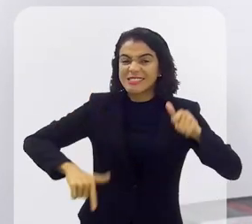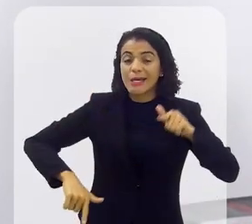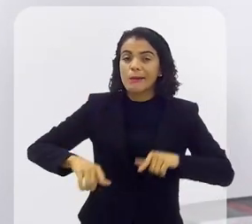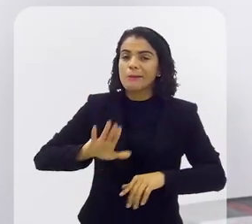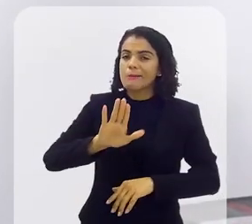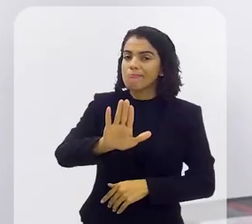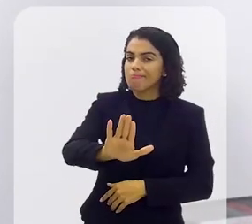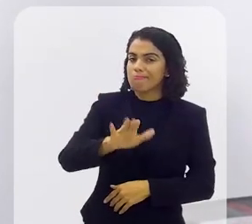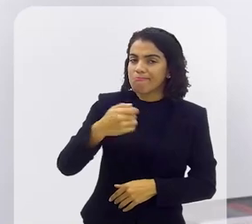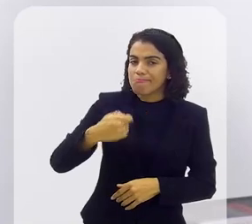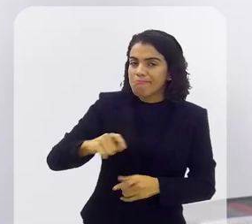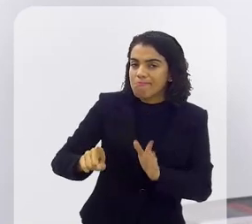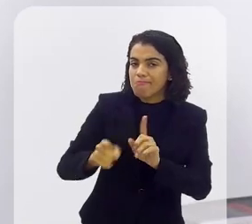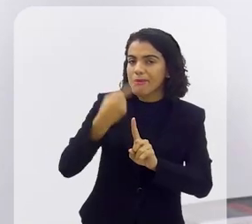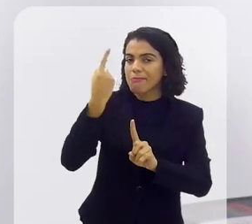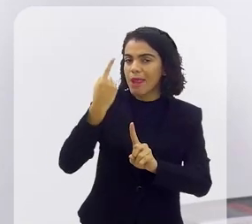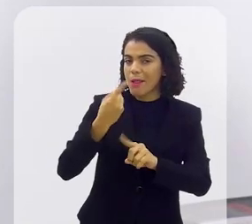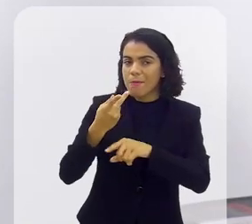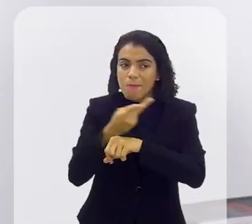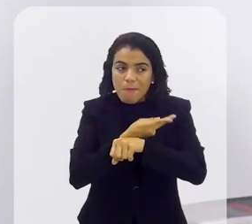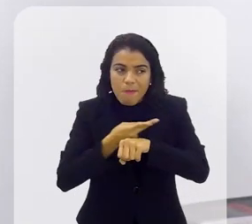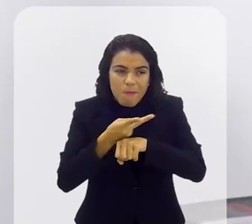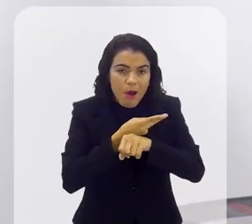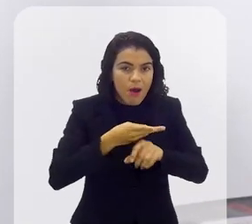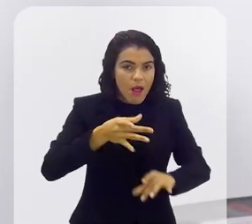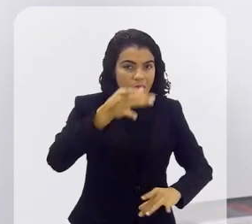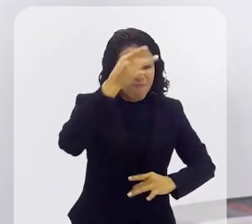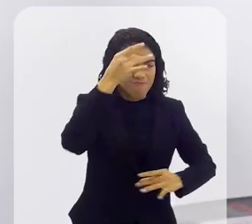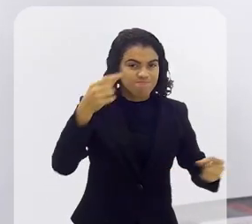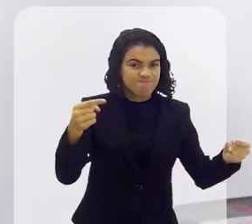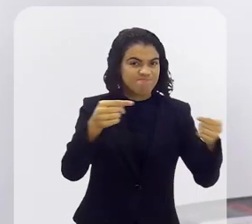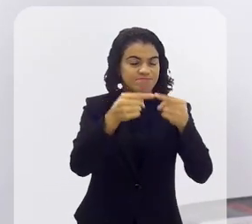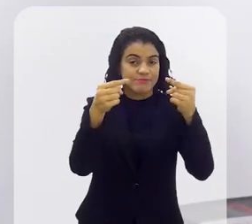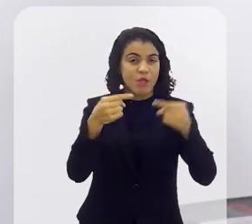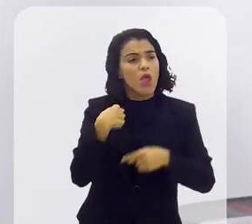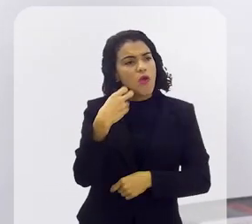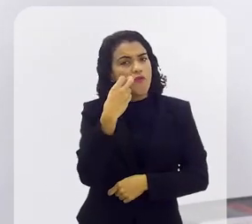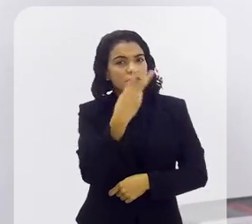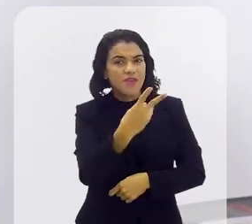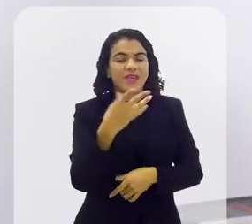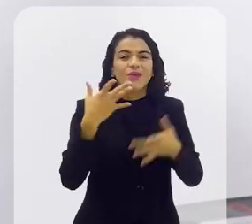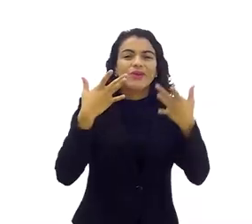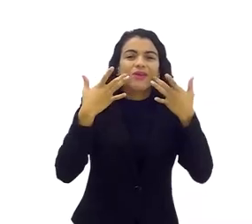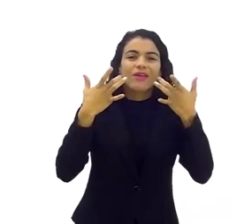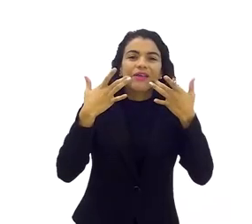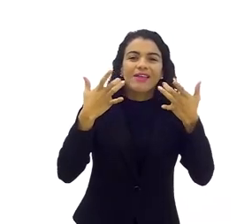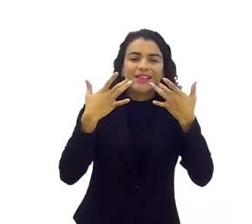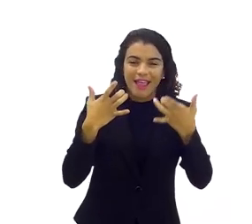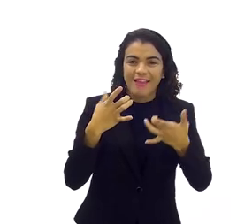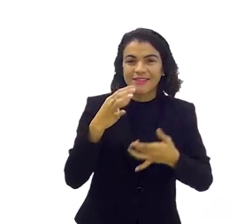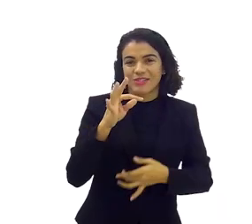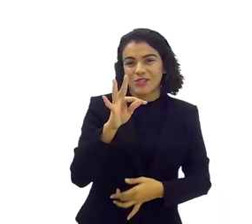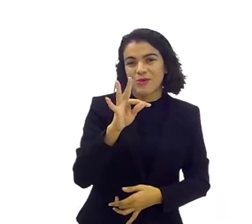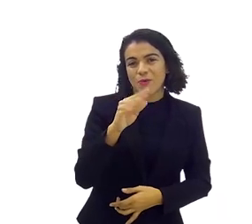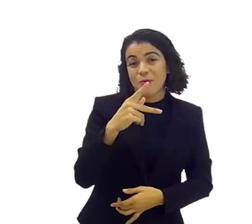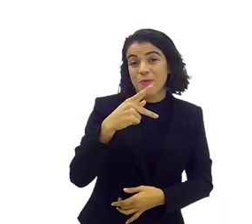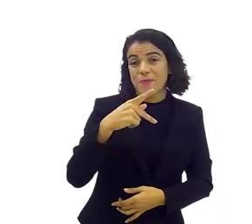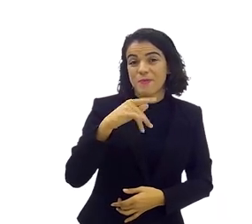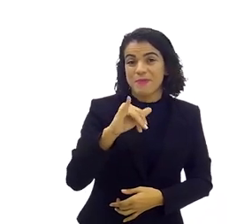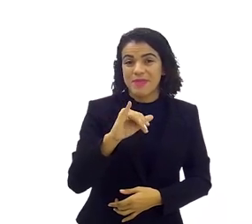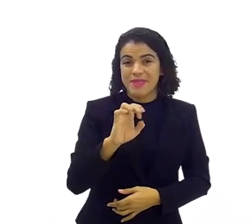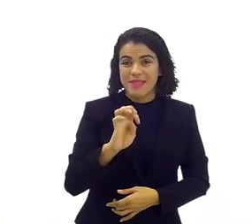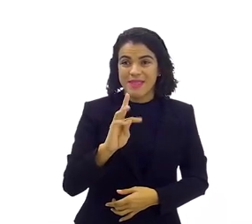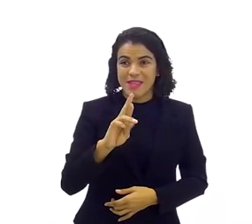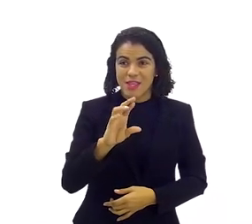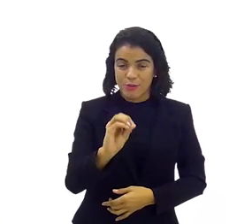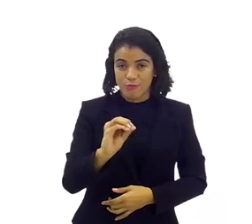mas primeiro você tem que procurar um personagem eu até assisti a peça do Prieto fazendo o